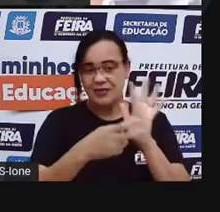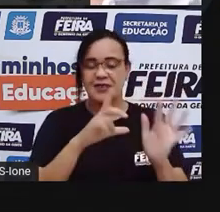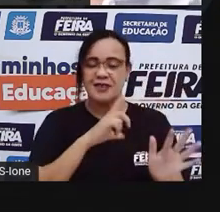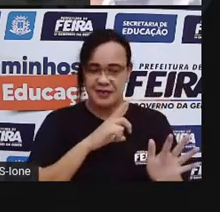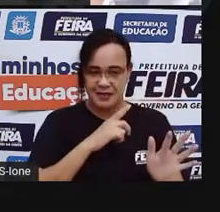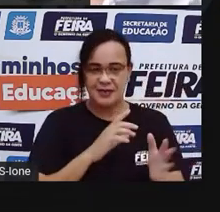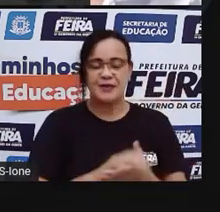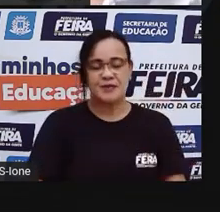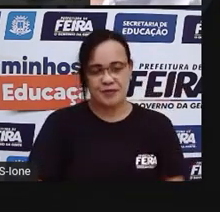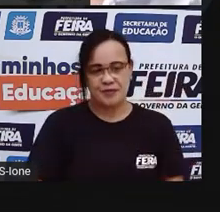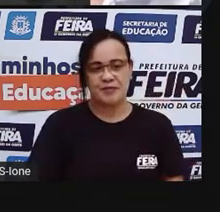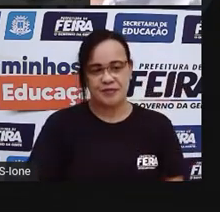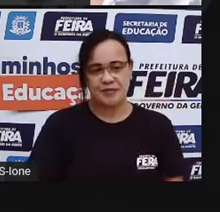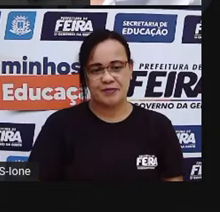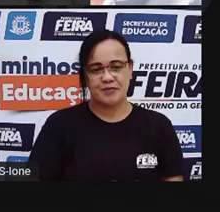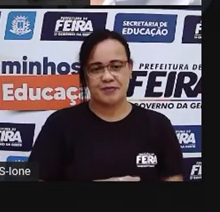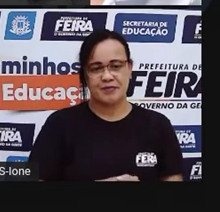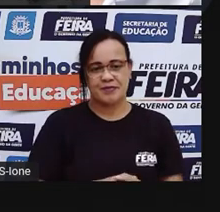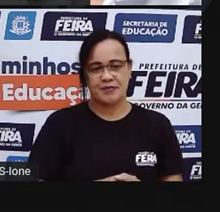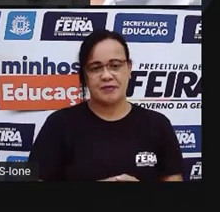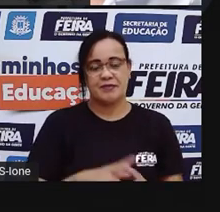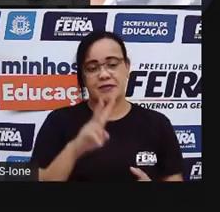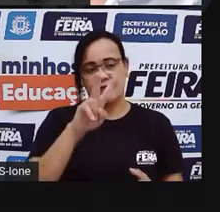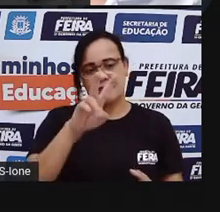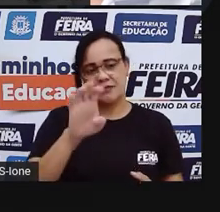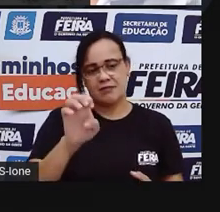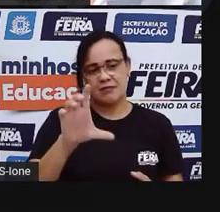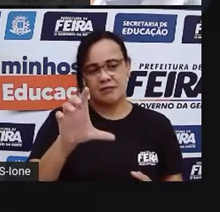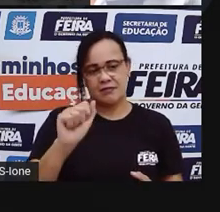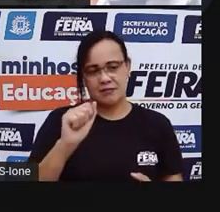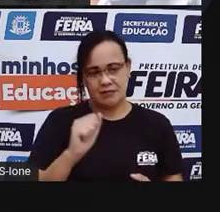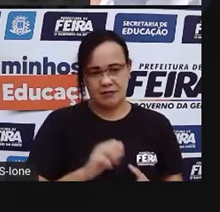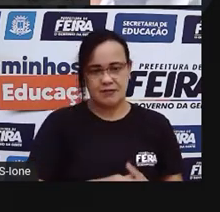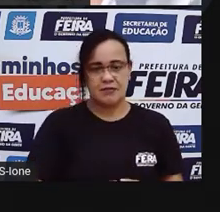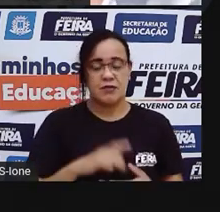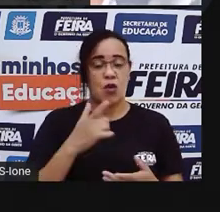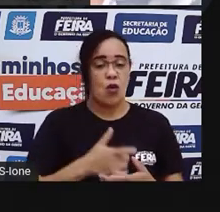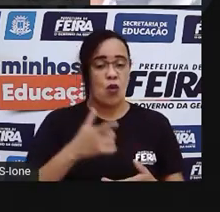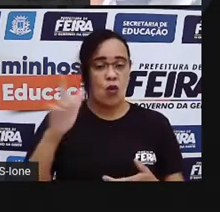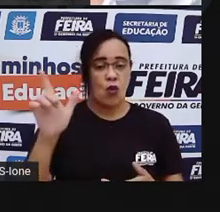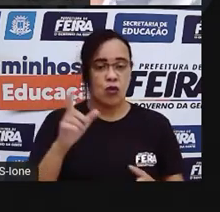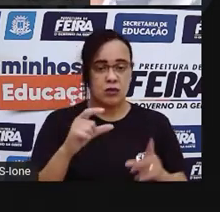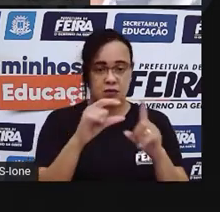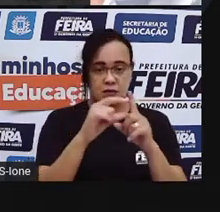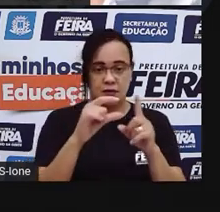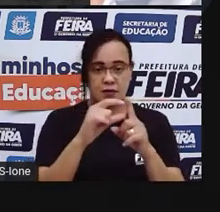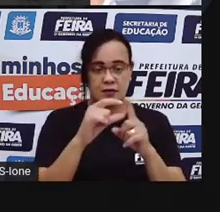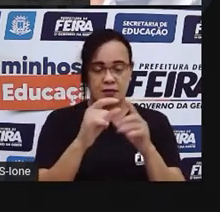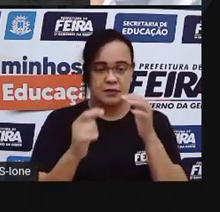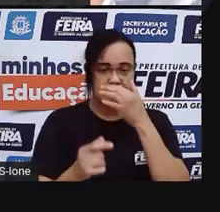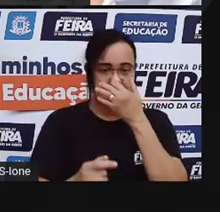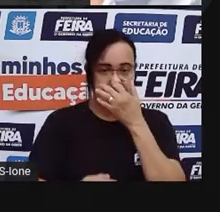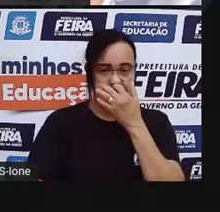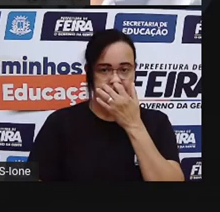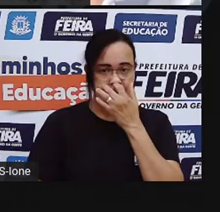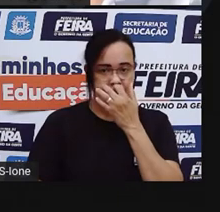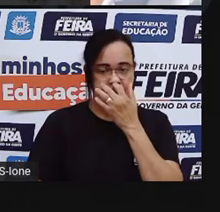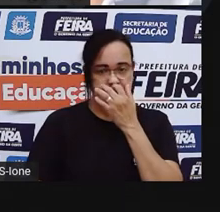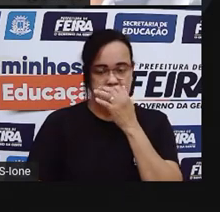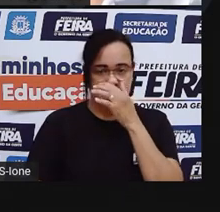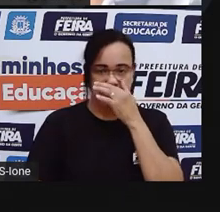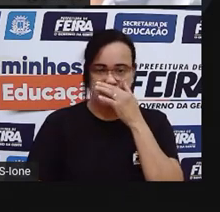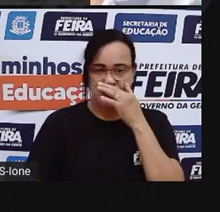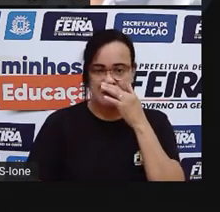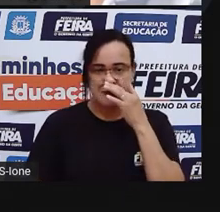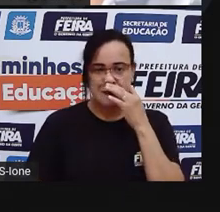Significados Tá joia? Então ó Vela Vamos ver outra Ó Quem consegue ler Essa